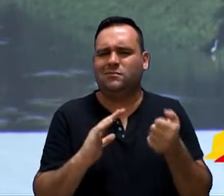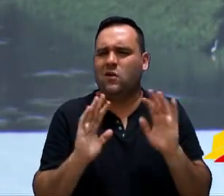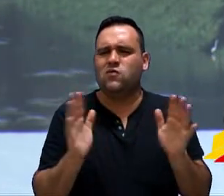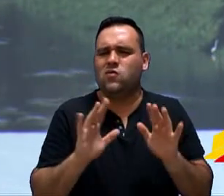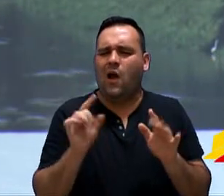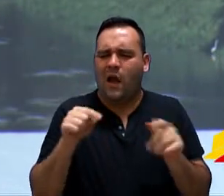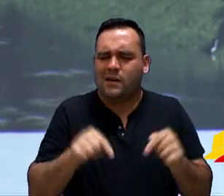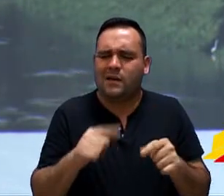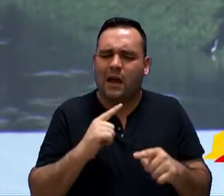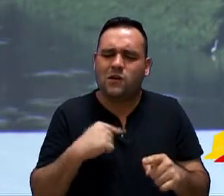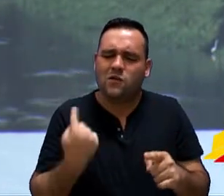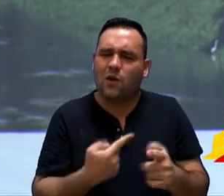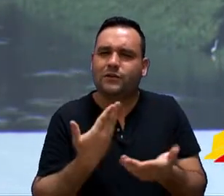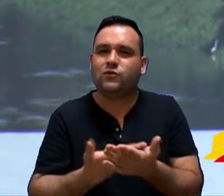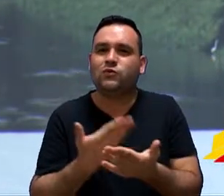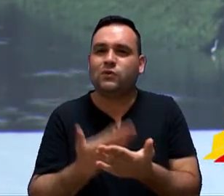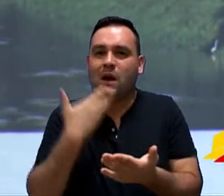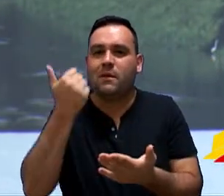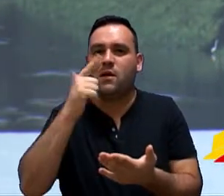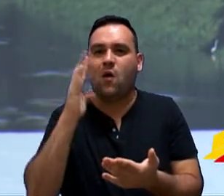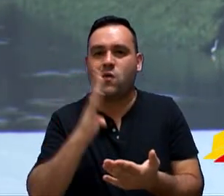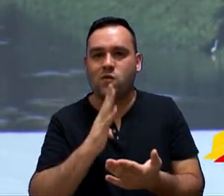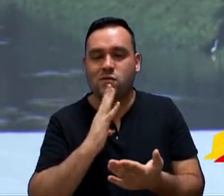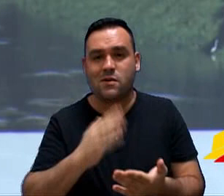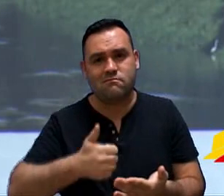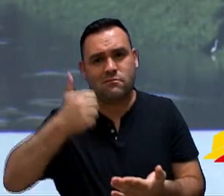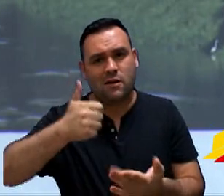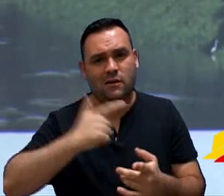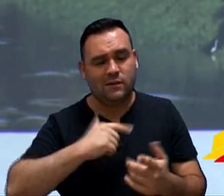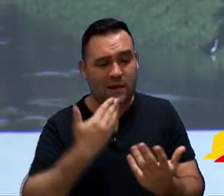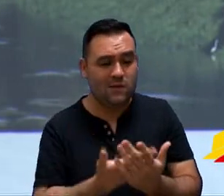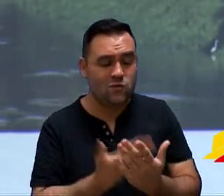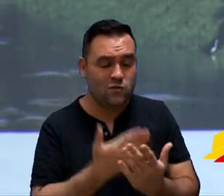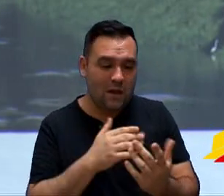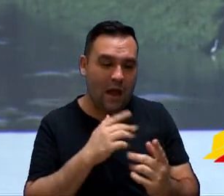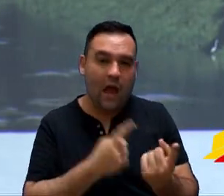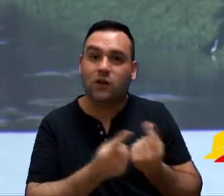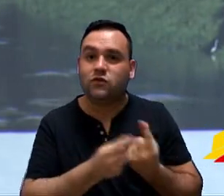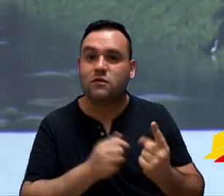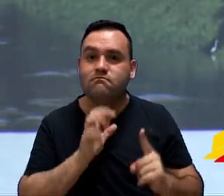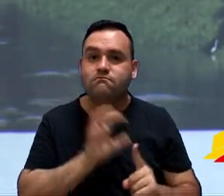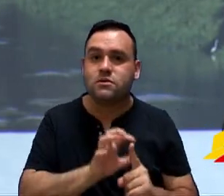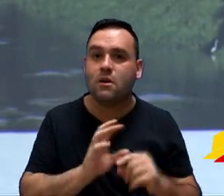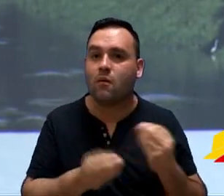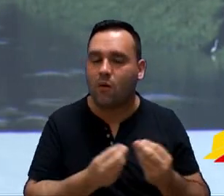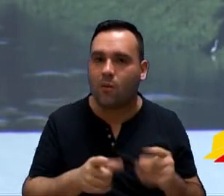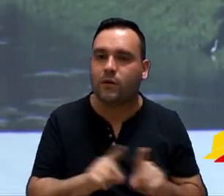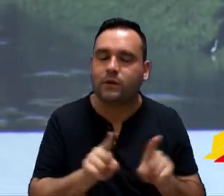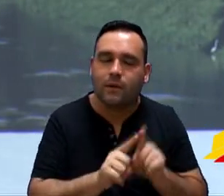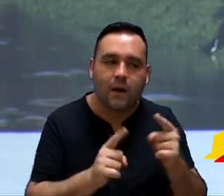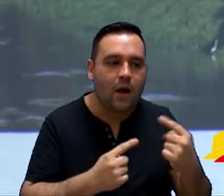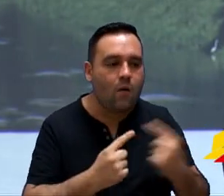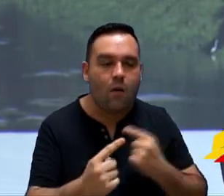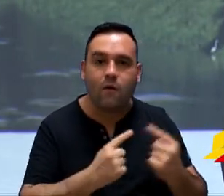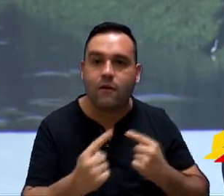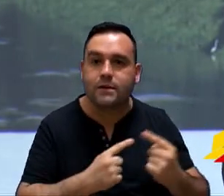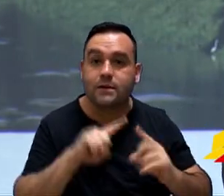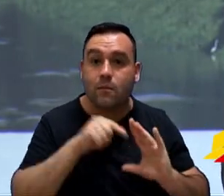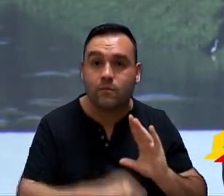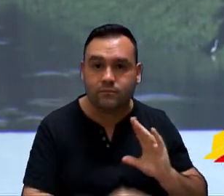específico, só para a gente poder dar uma estudada melhor nele, trazer o impacto financeiro, fazer essa discussão mais